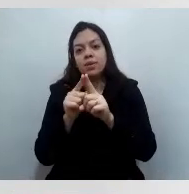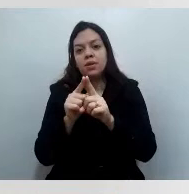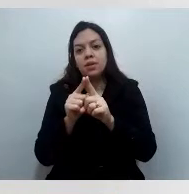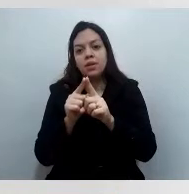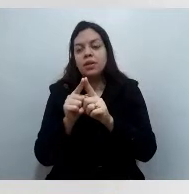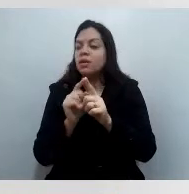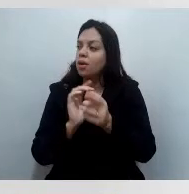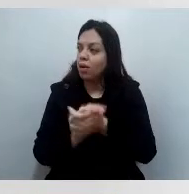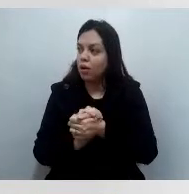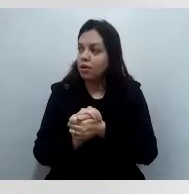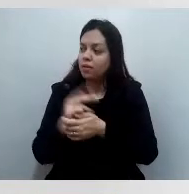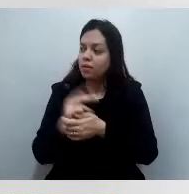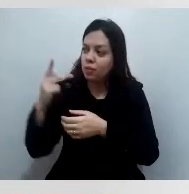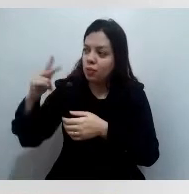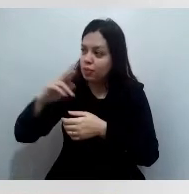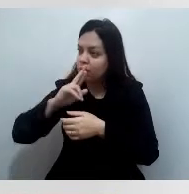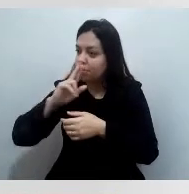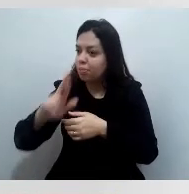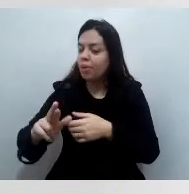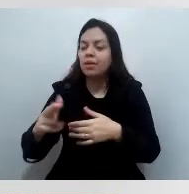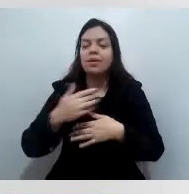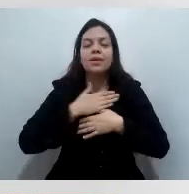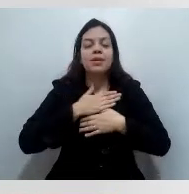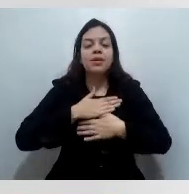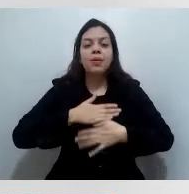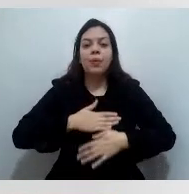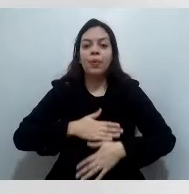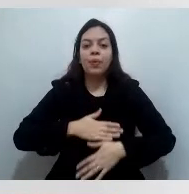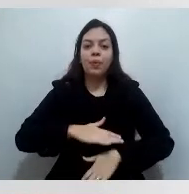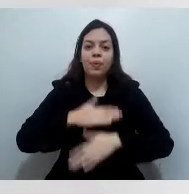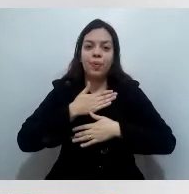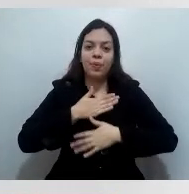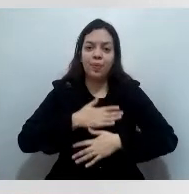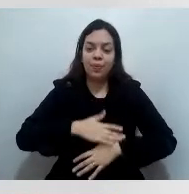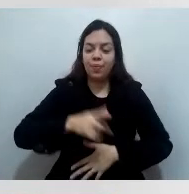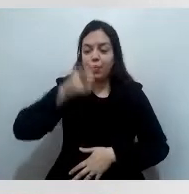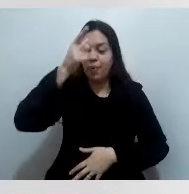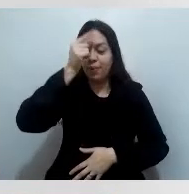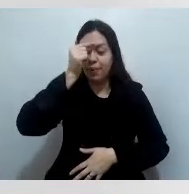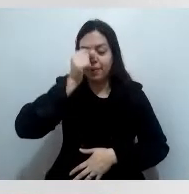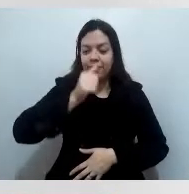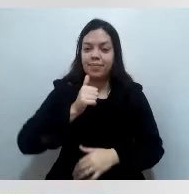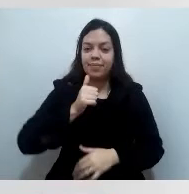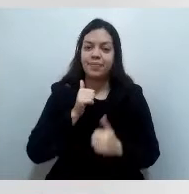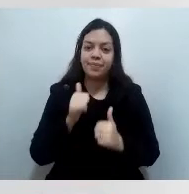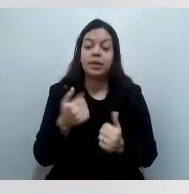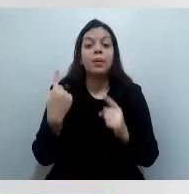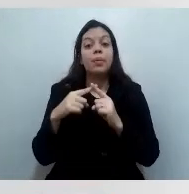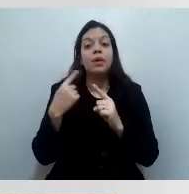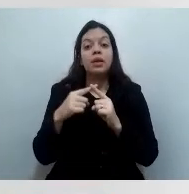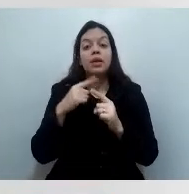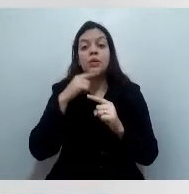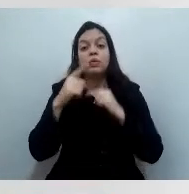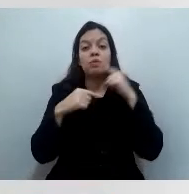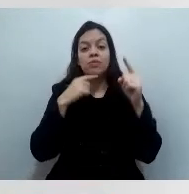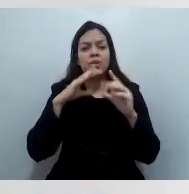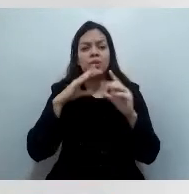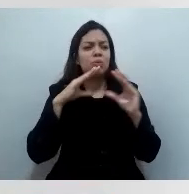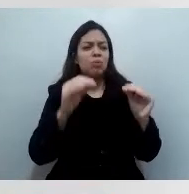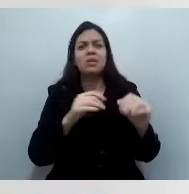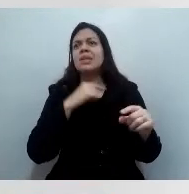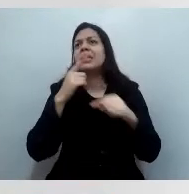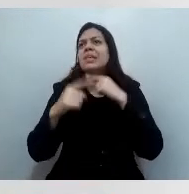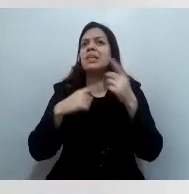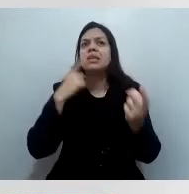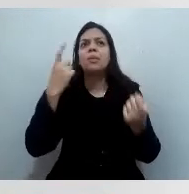alento, viu, doutora? Um alento. Porque, assim, além de ser uma dúvida de toda a população, porque a gente